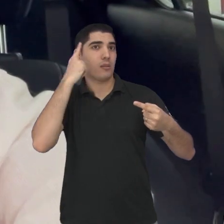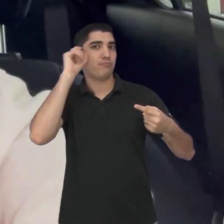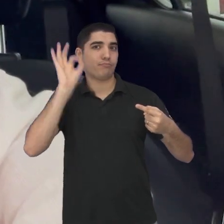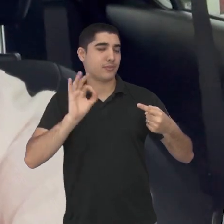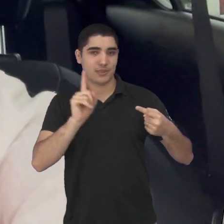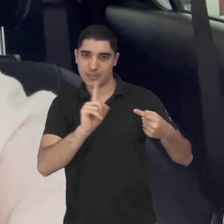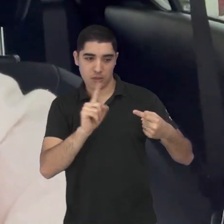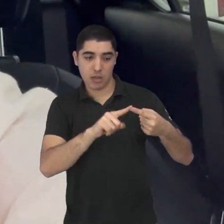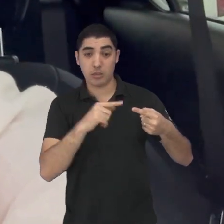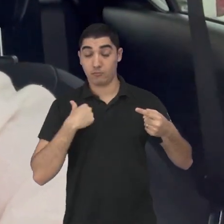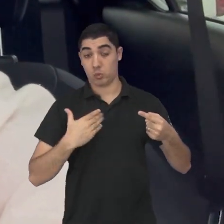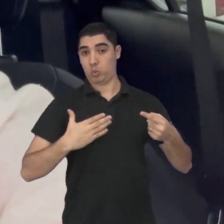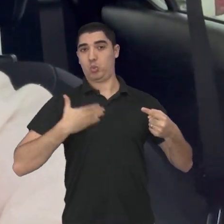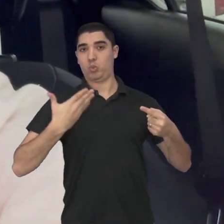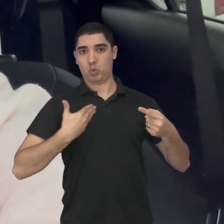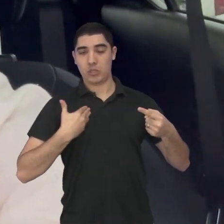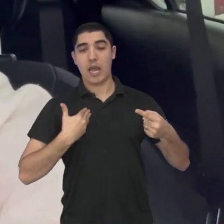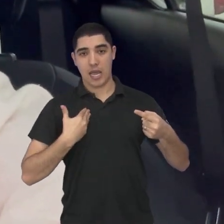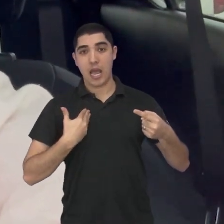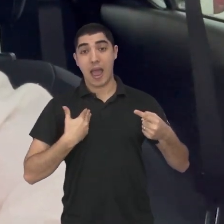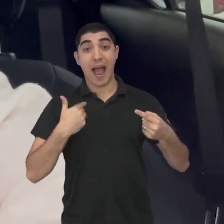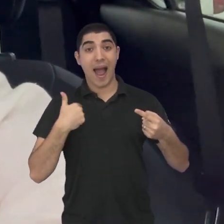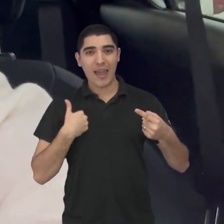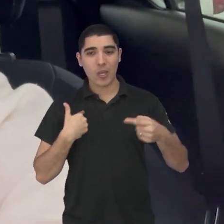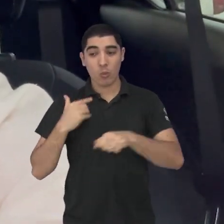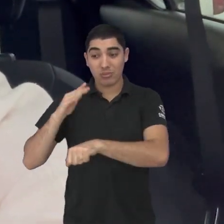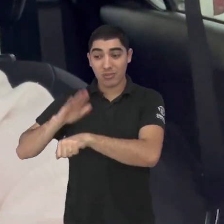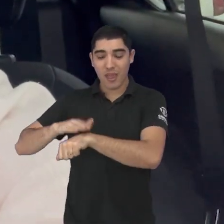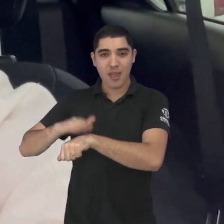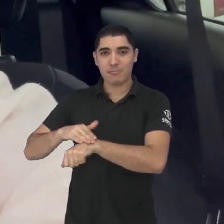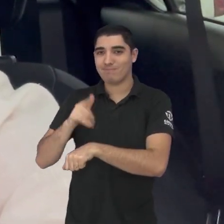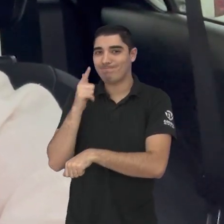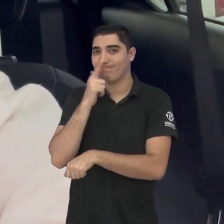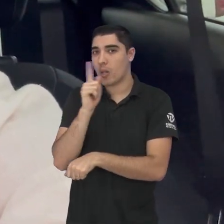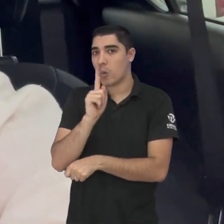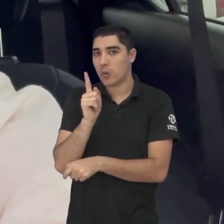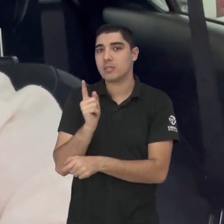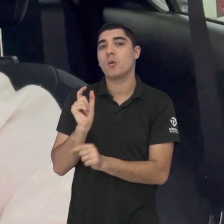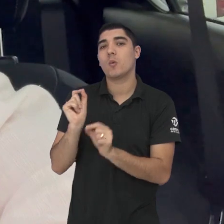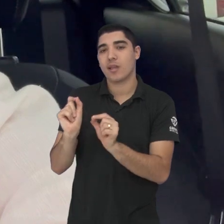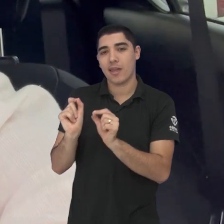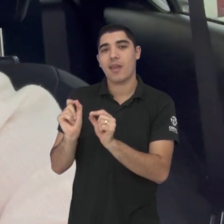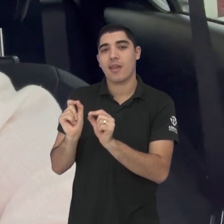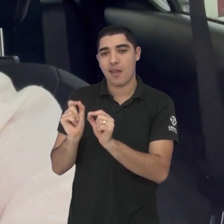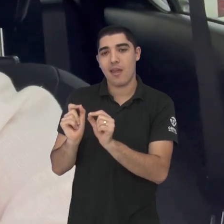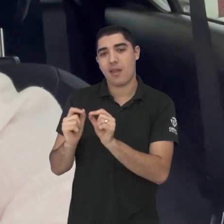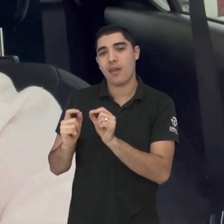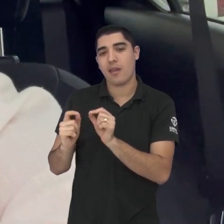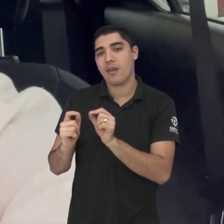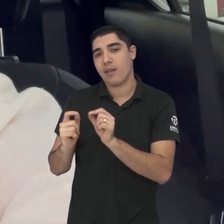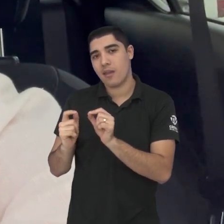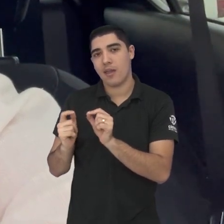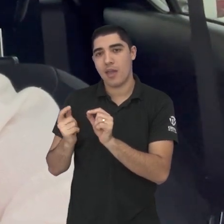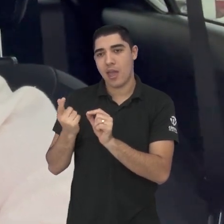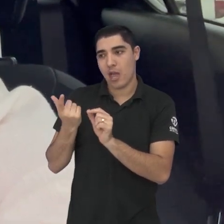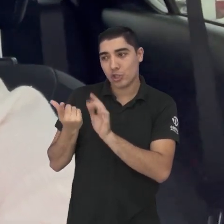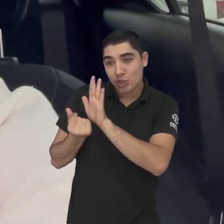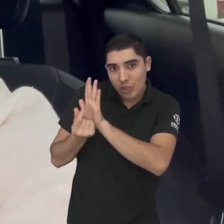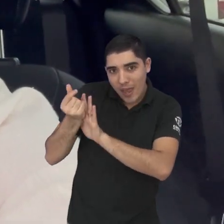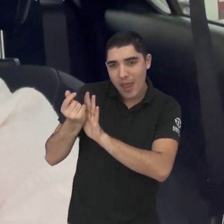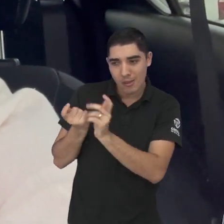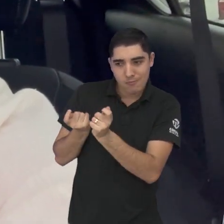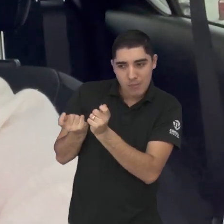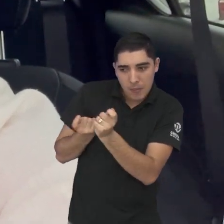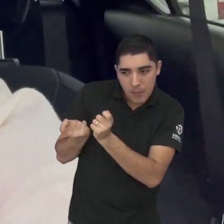veio de surpresa então eu tive um pouco menos de tempo com relação a essa parte de me